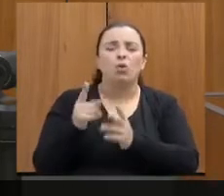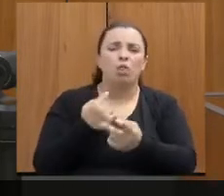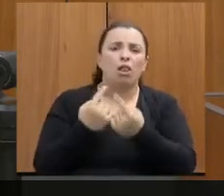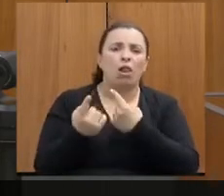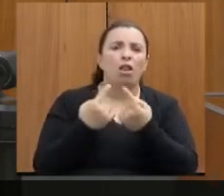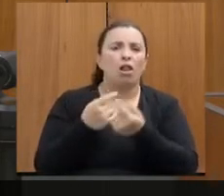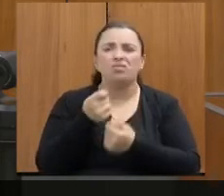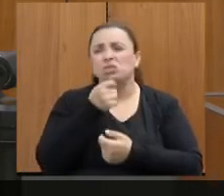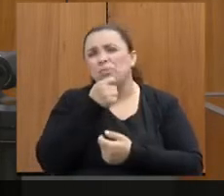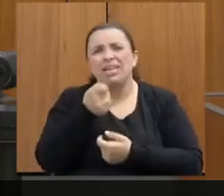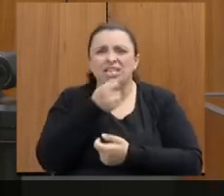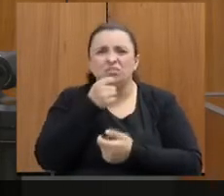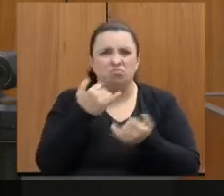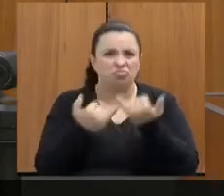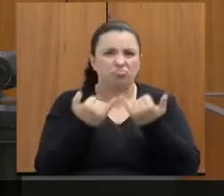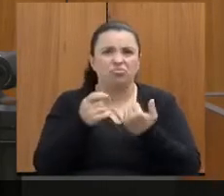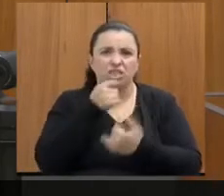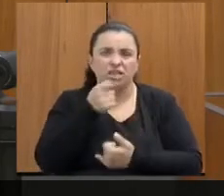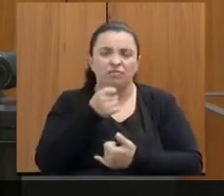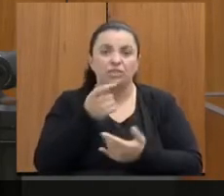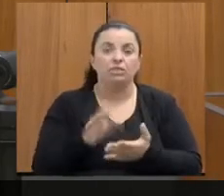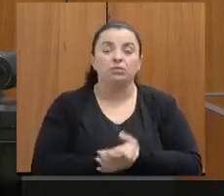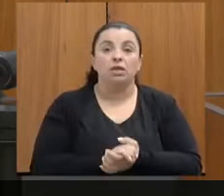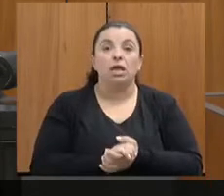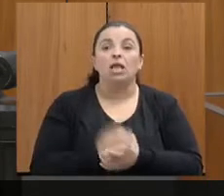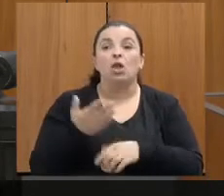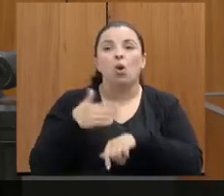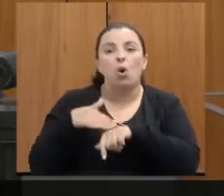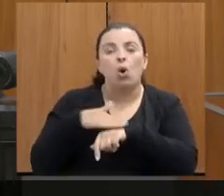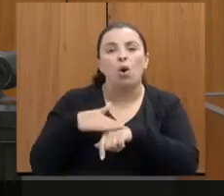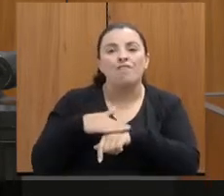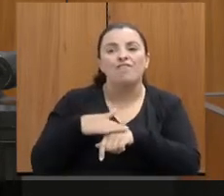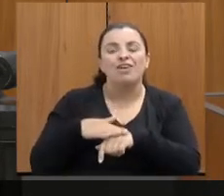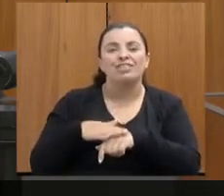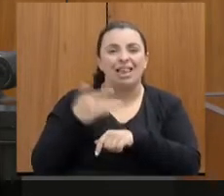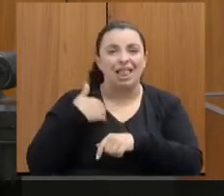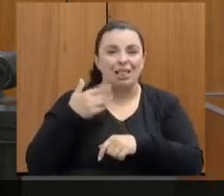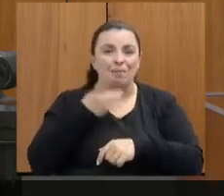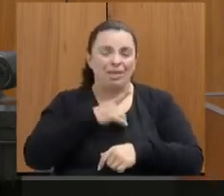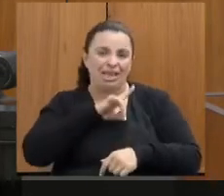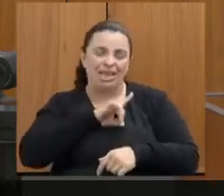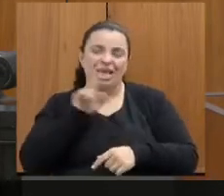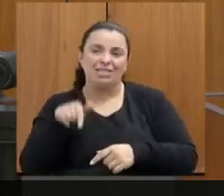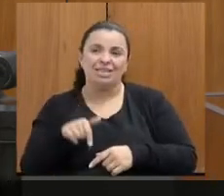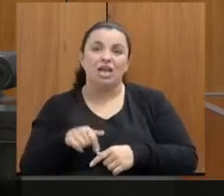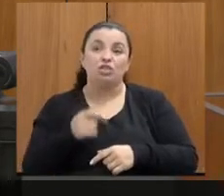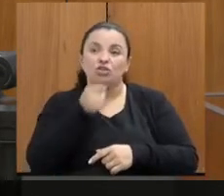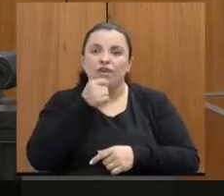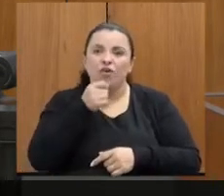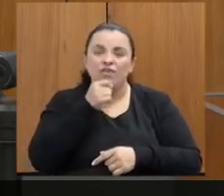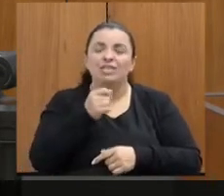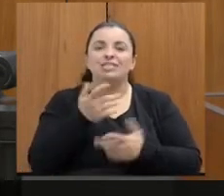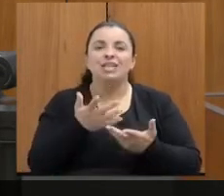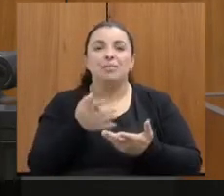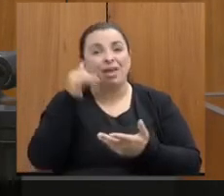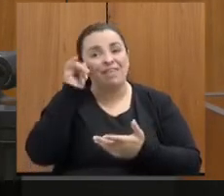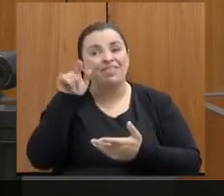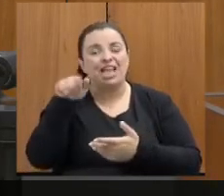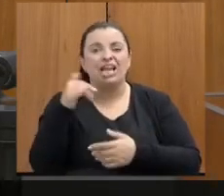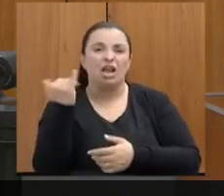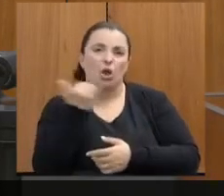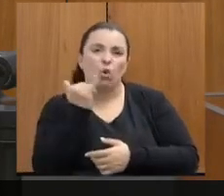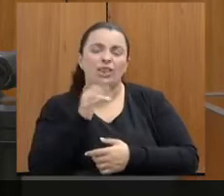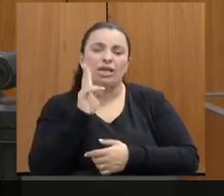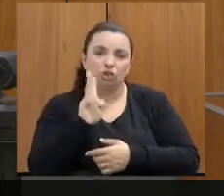já registra a ocorrência e preenche termos de declarações para ela não ter que contar de novo. Nesse primeiro momento, a gente teve uma mudança na